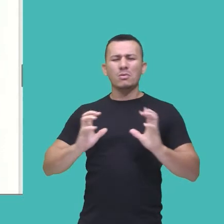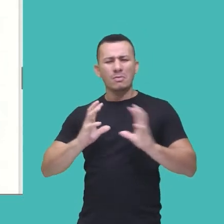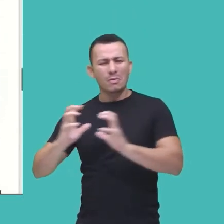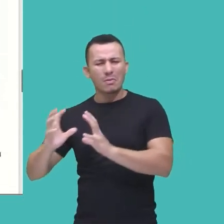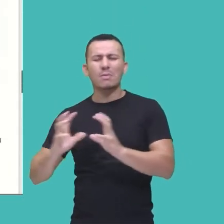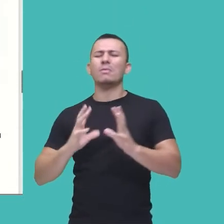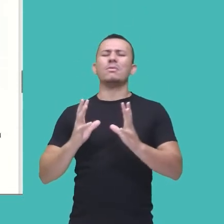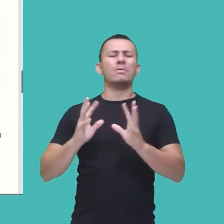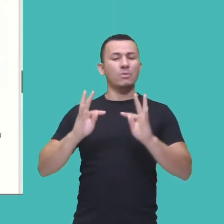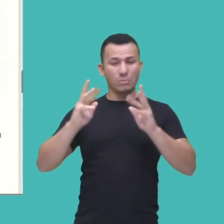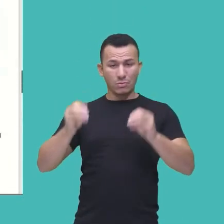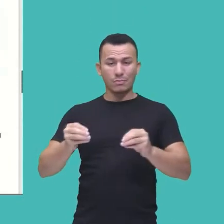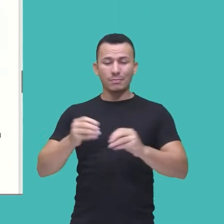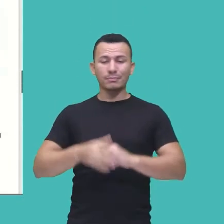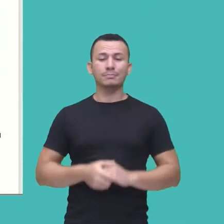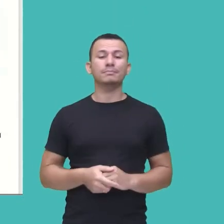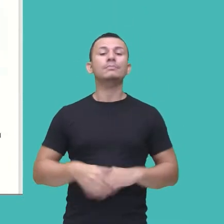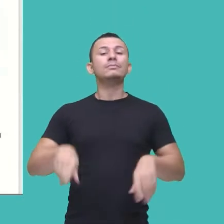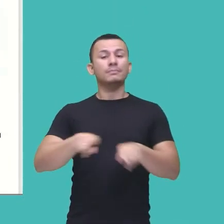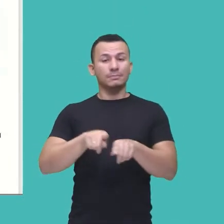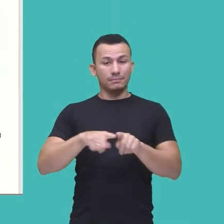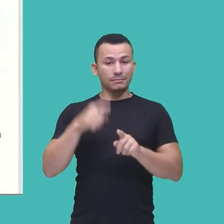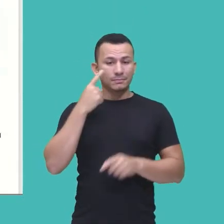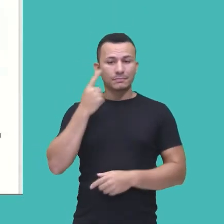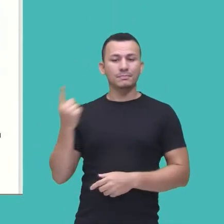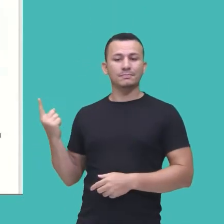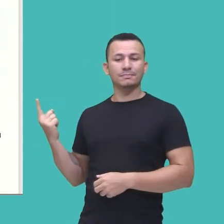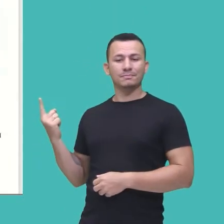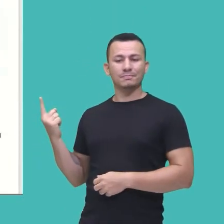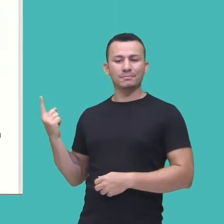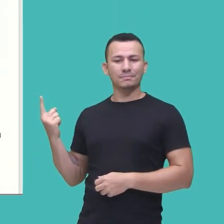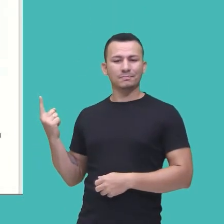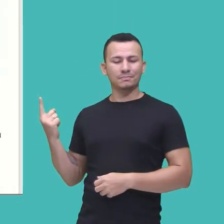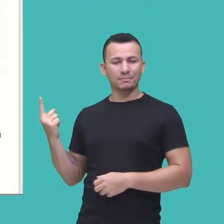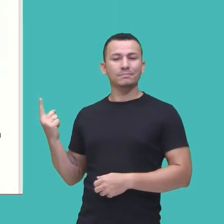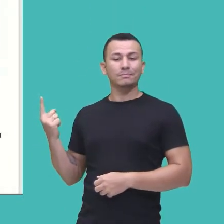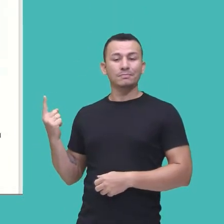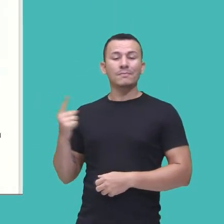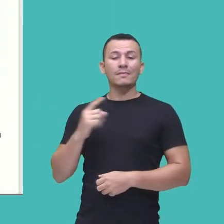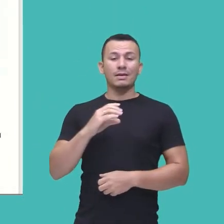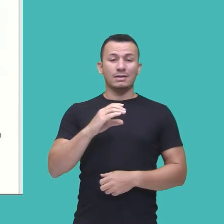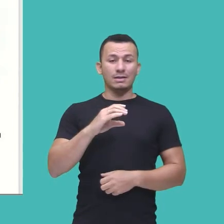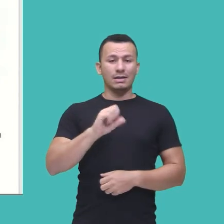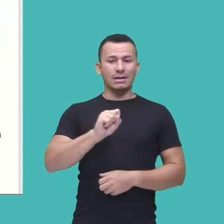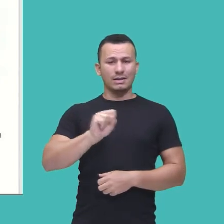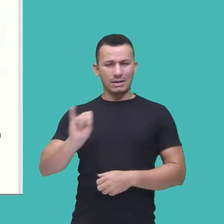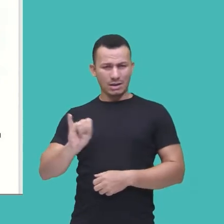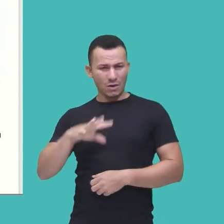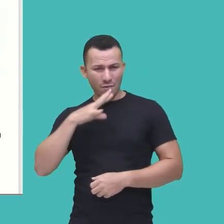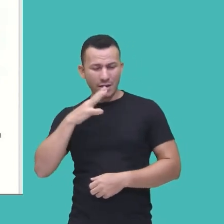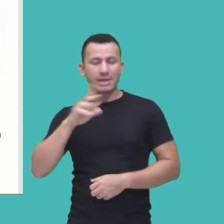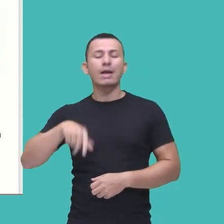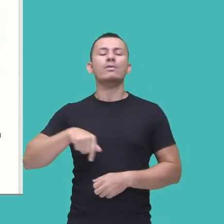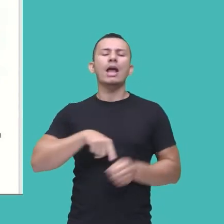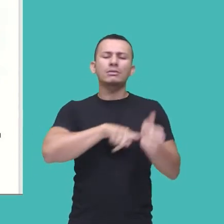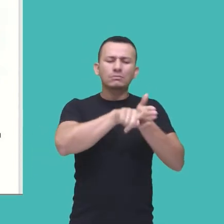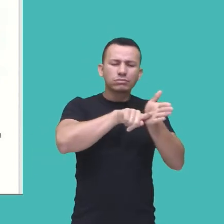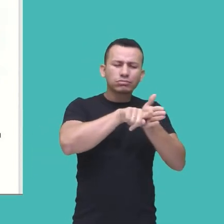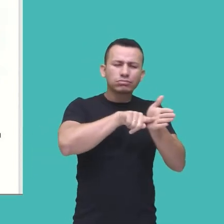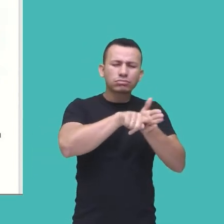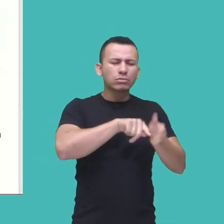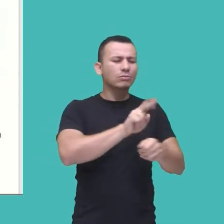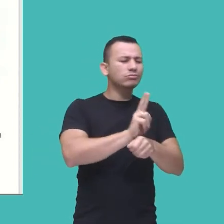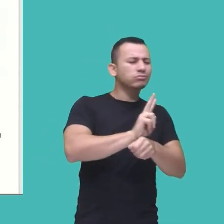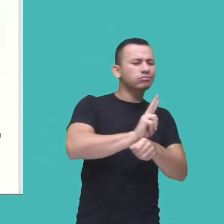aprendizagens. A gente tem também o CSI, né, CSI, que é uma série de investigação, um clássico, né,